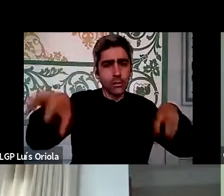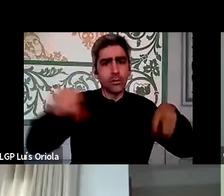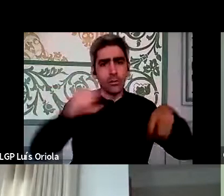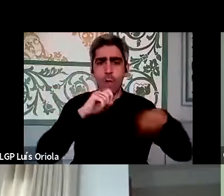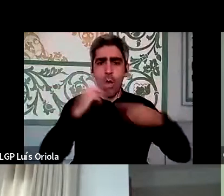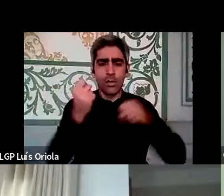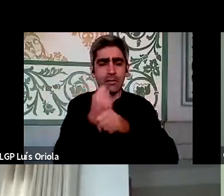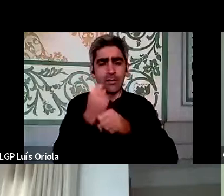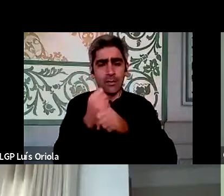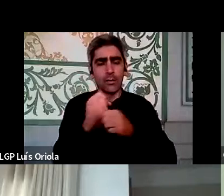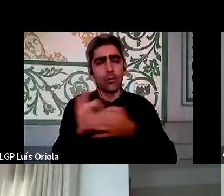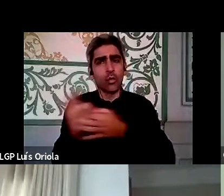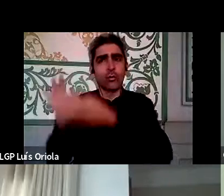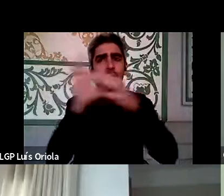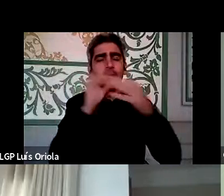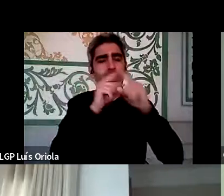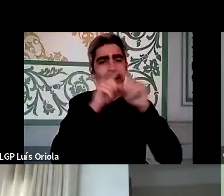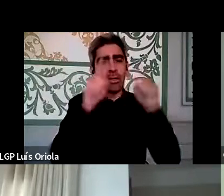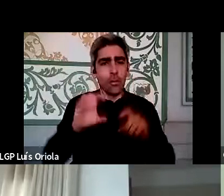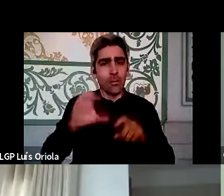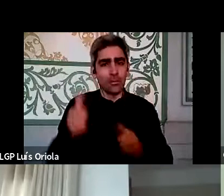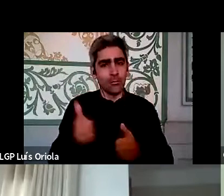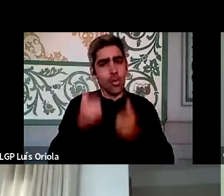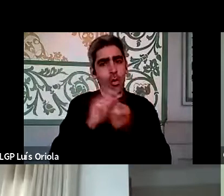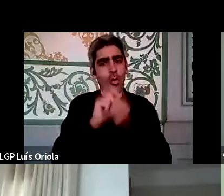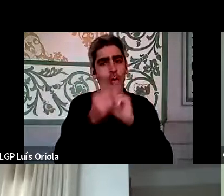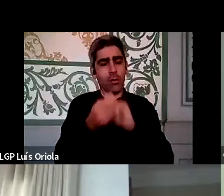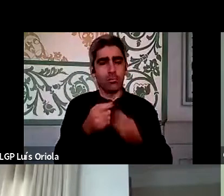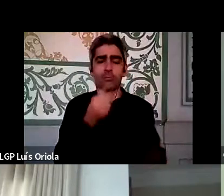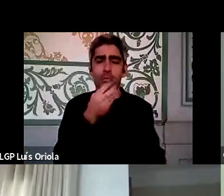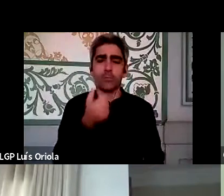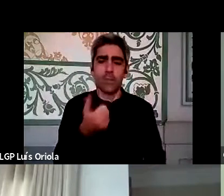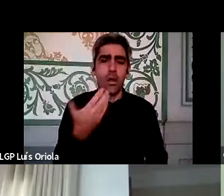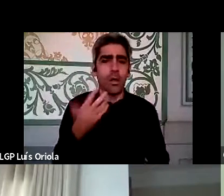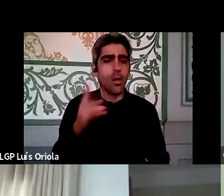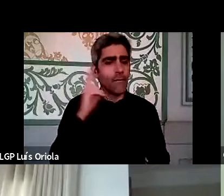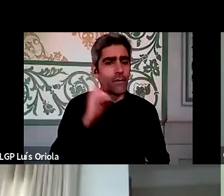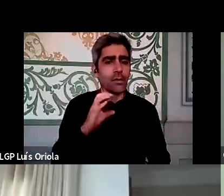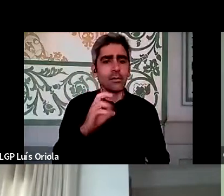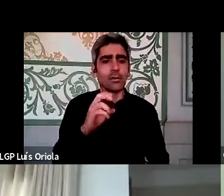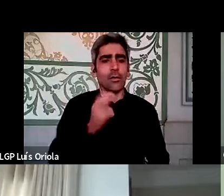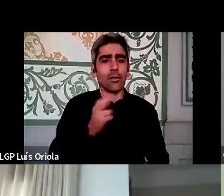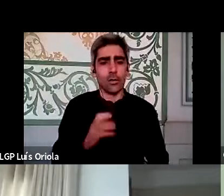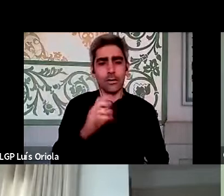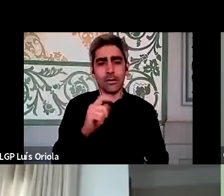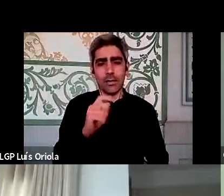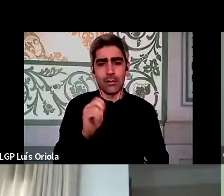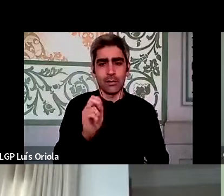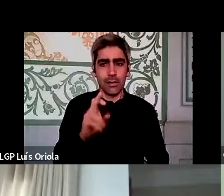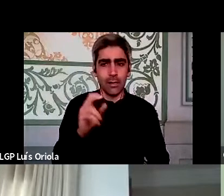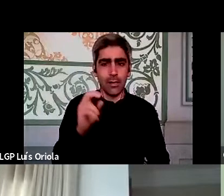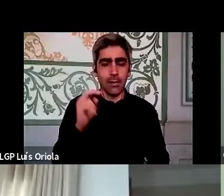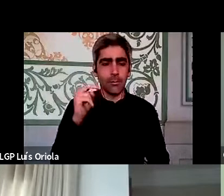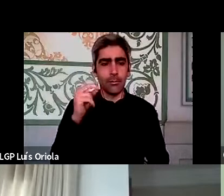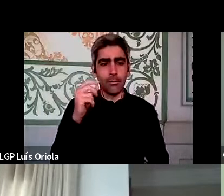coesão territorial do país. Doutor, muito bem, então vamos agora ouvir o doutor César Pestana, que é presidente da ESPAP e